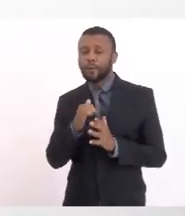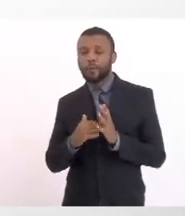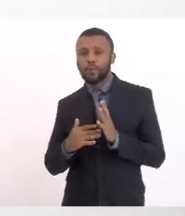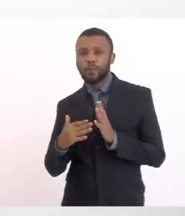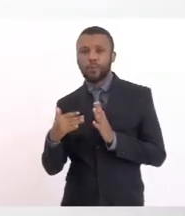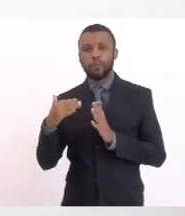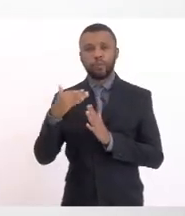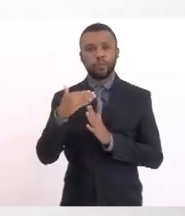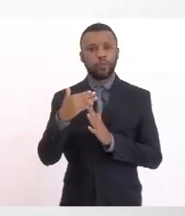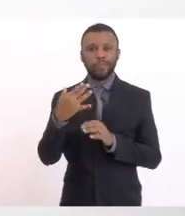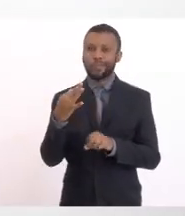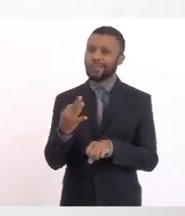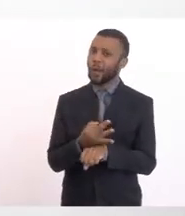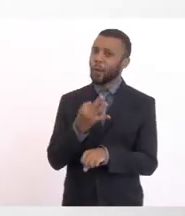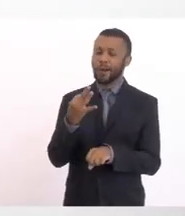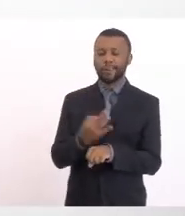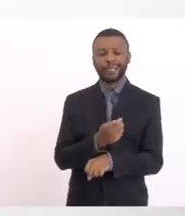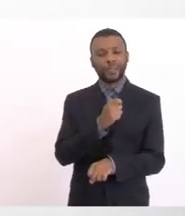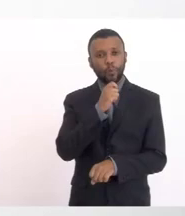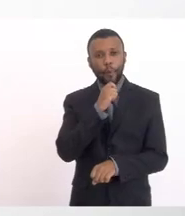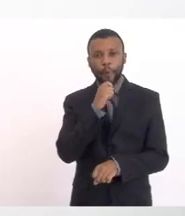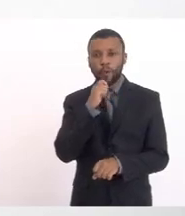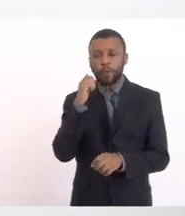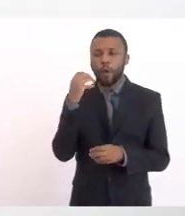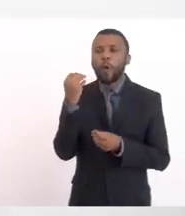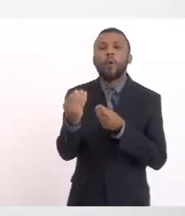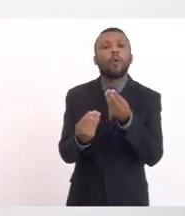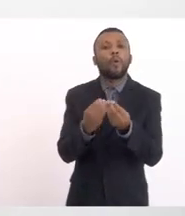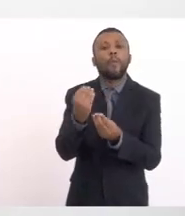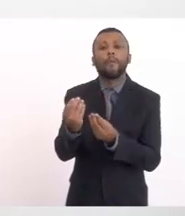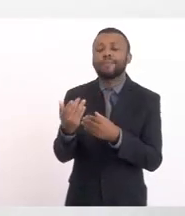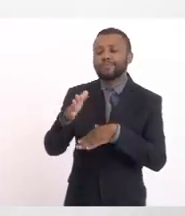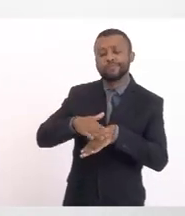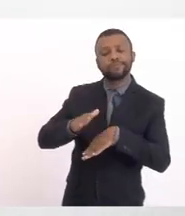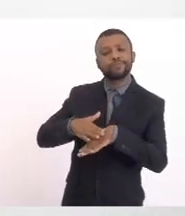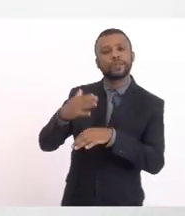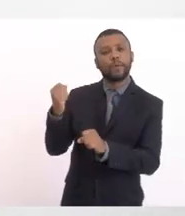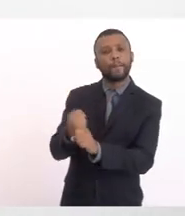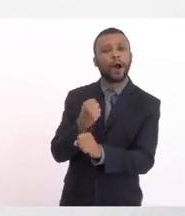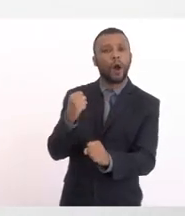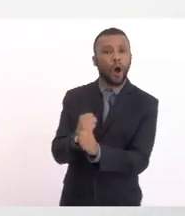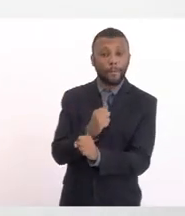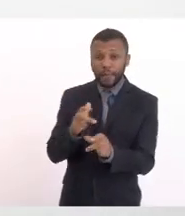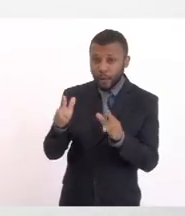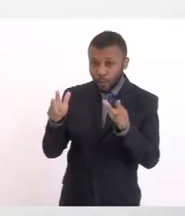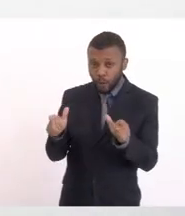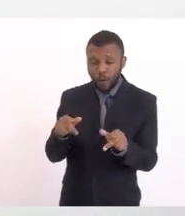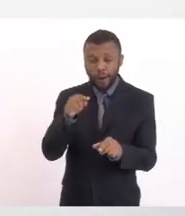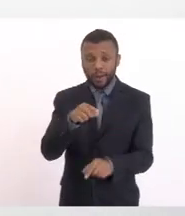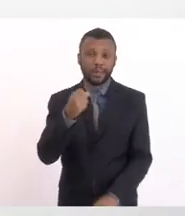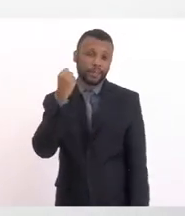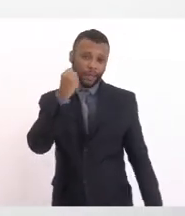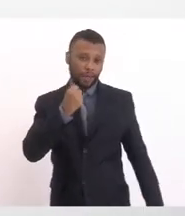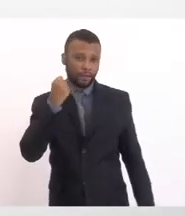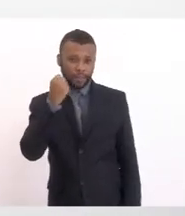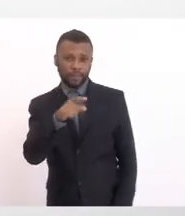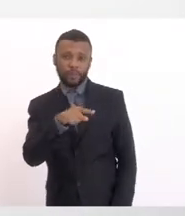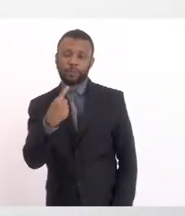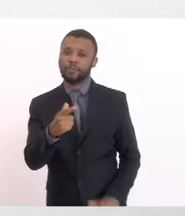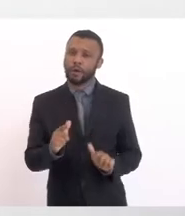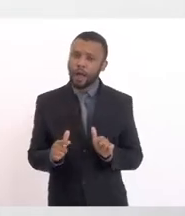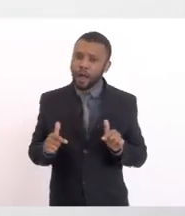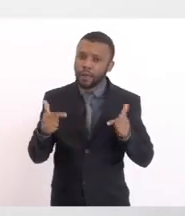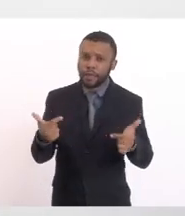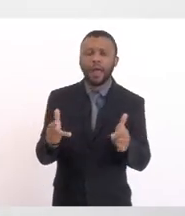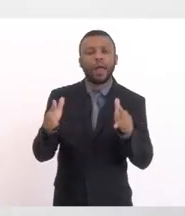enrocamento Desculpa Nós não temos condições De fazer isso Imagina para fazer uma obra Dessa natureza Ali em Sacoarema A gente teria que agir Que nem se faz